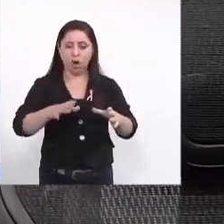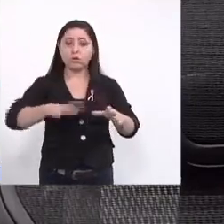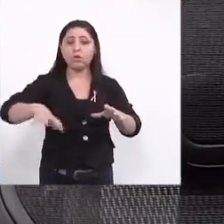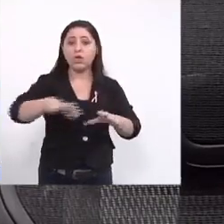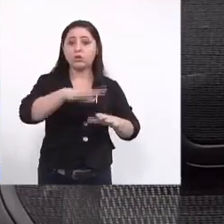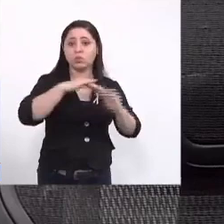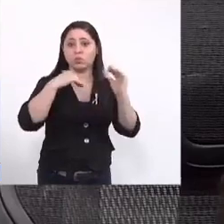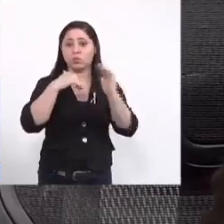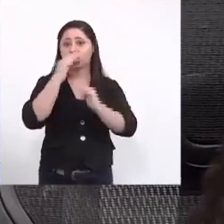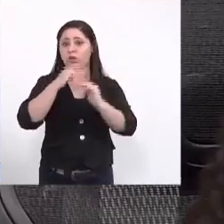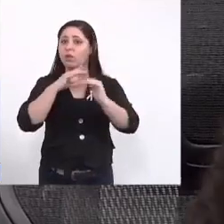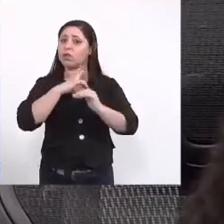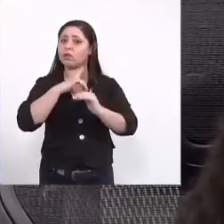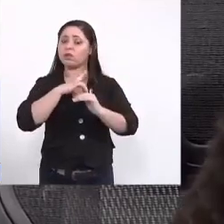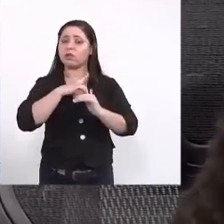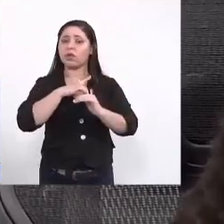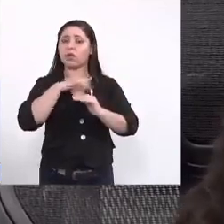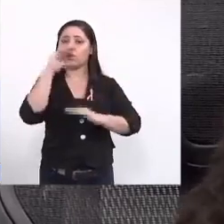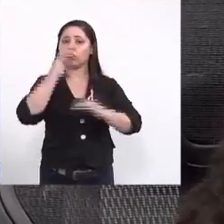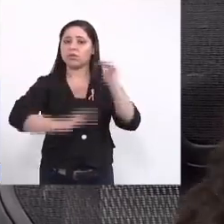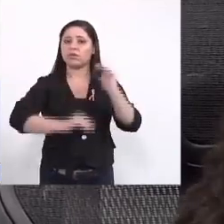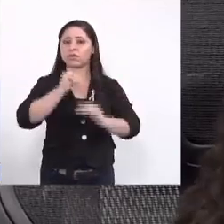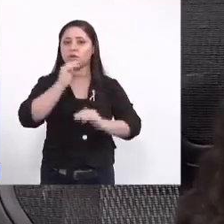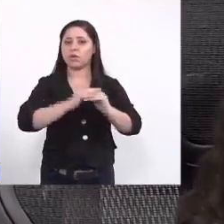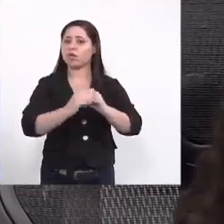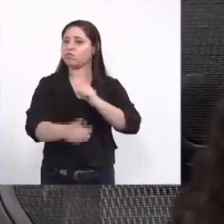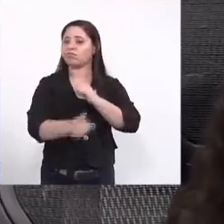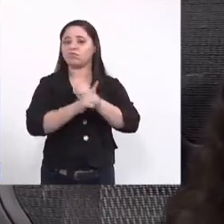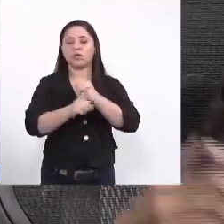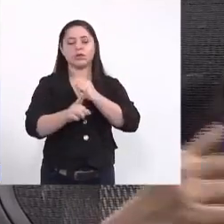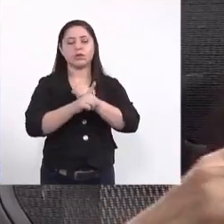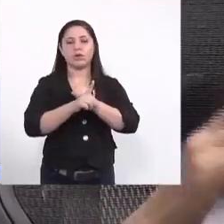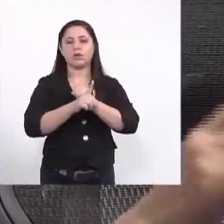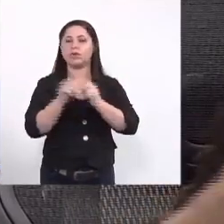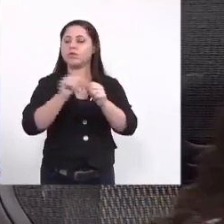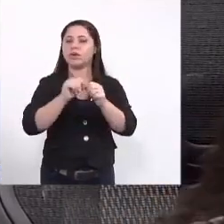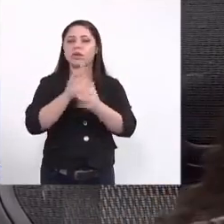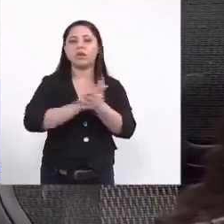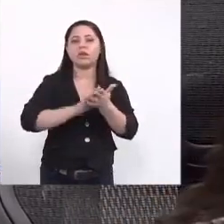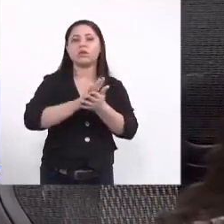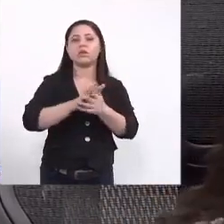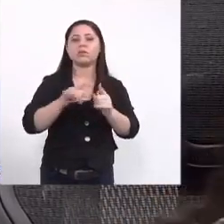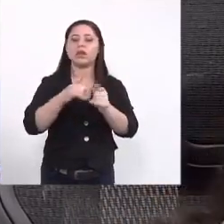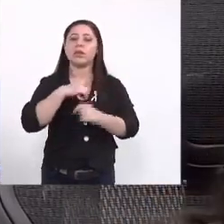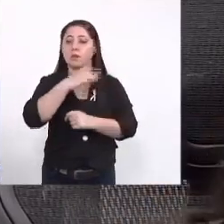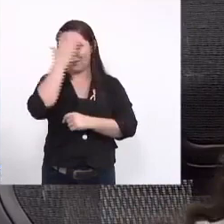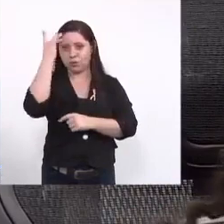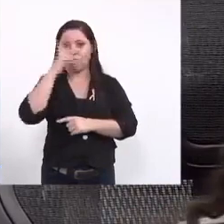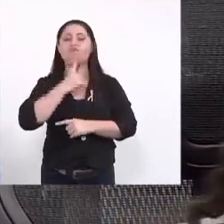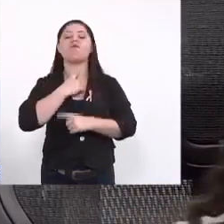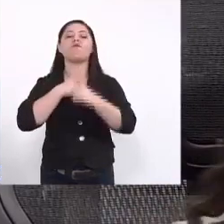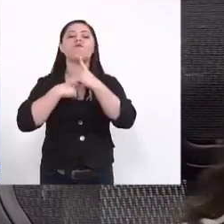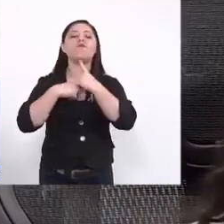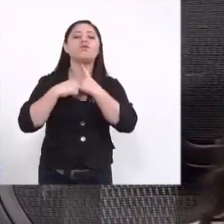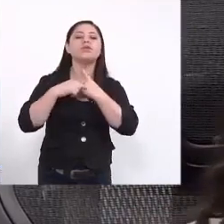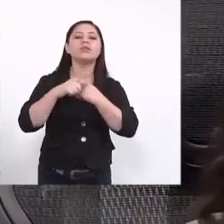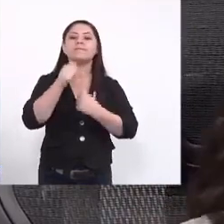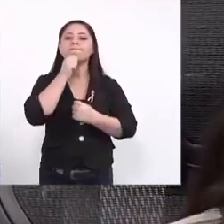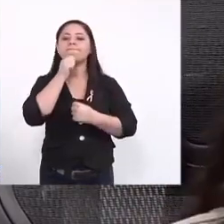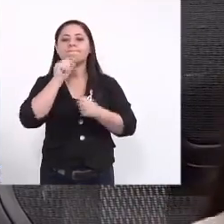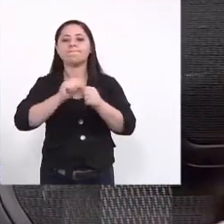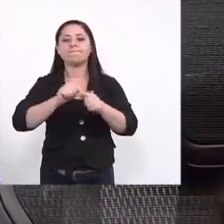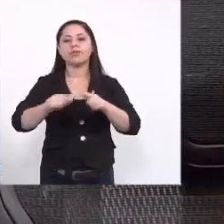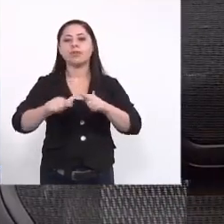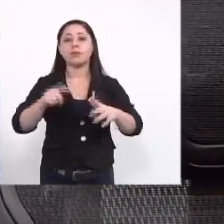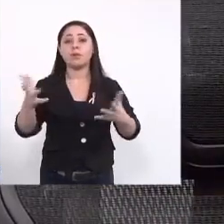setor profissional existem aqueles profissionais que não atendem acontento mas tem muita gente ainda com vontade de prestar um bom